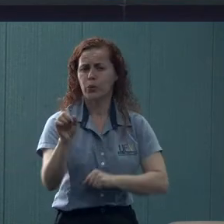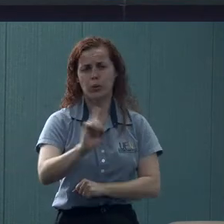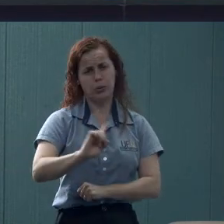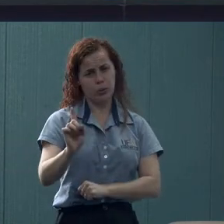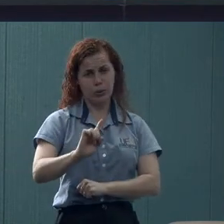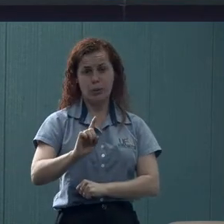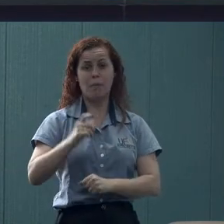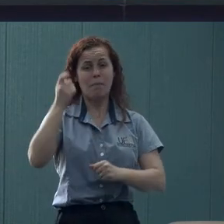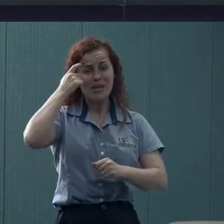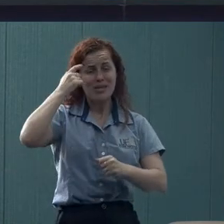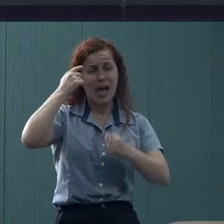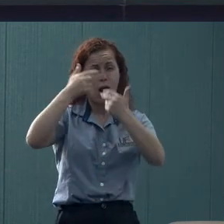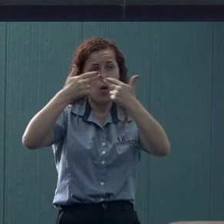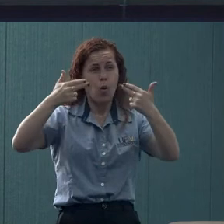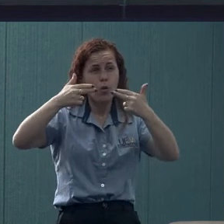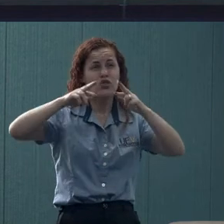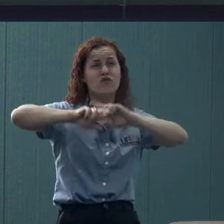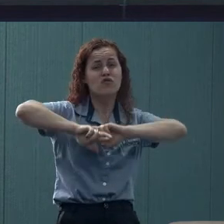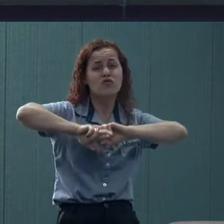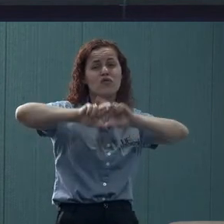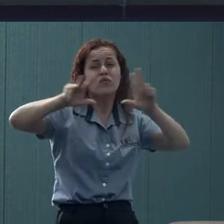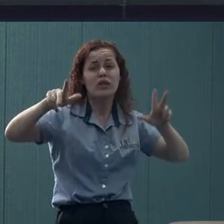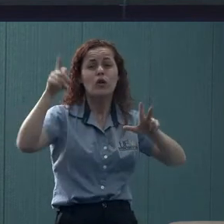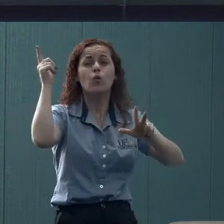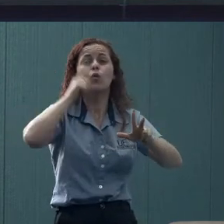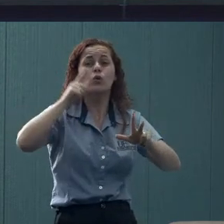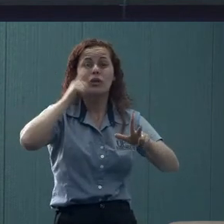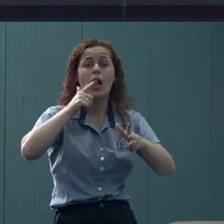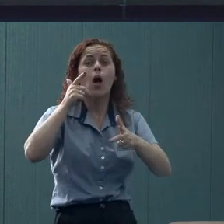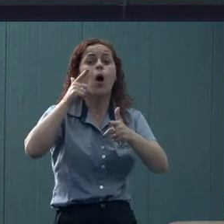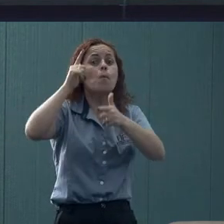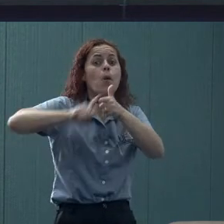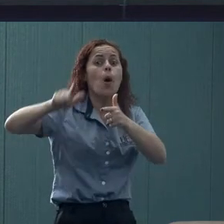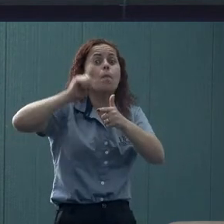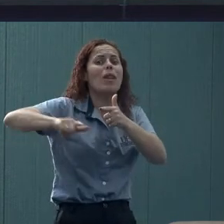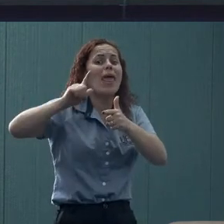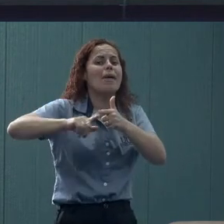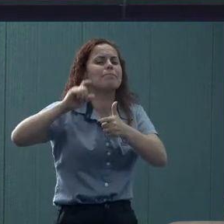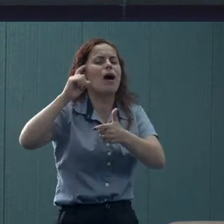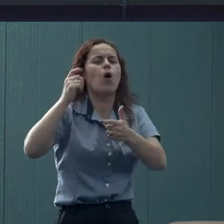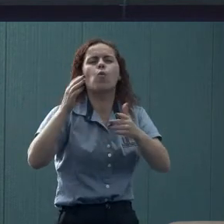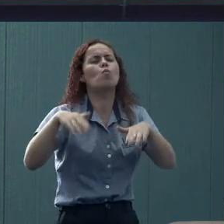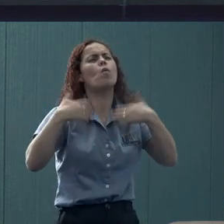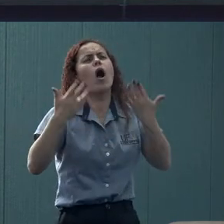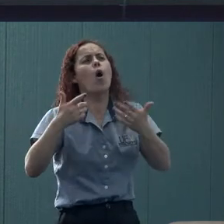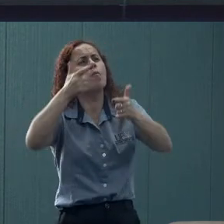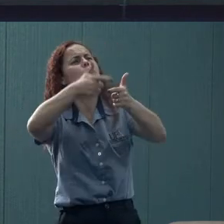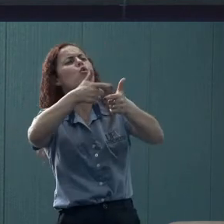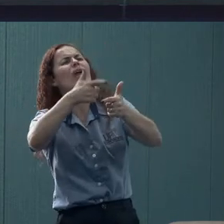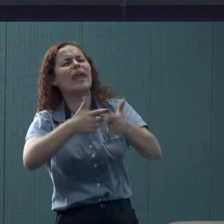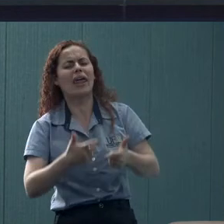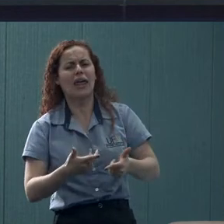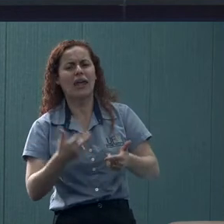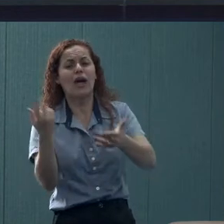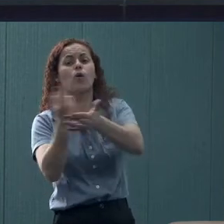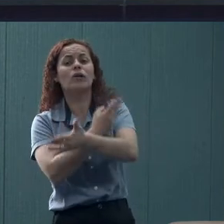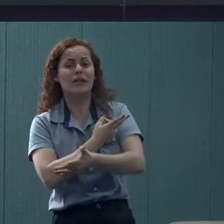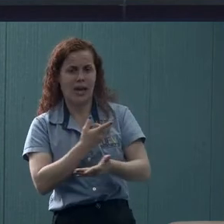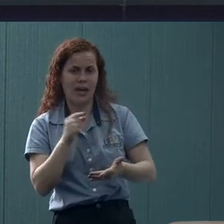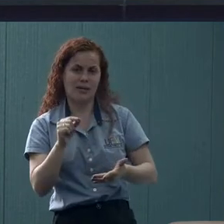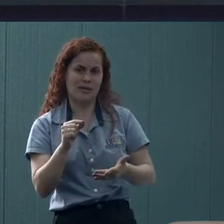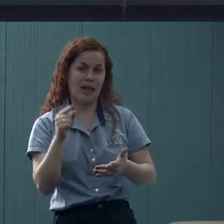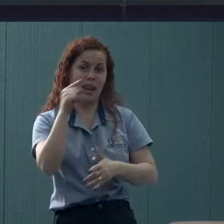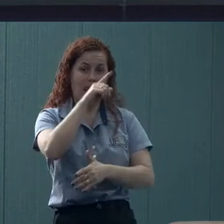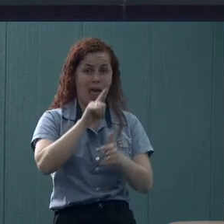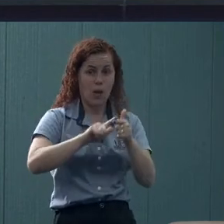gente tem que pensar em outras coisas que a gente lide com as causas das questões de saúde mental e não com as consequências, que a gente lida lá com as